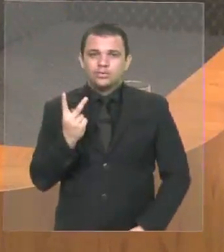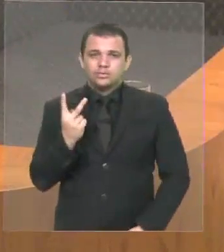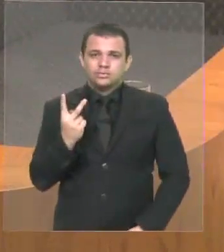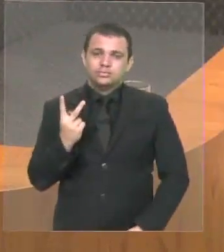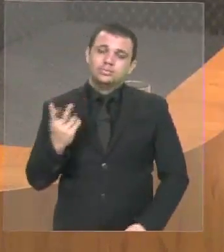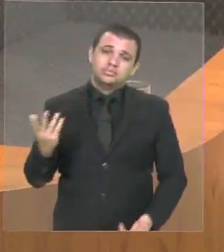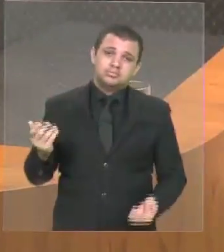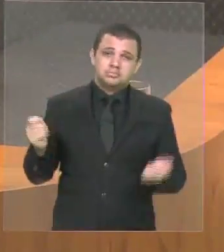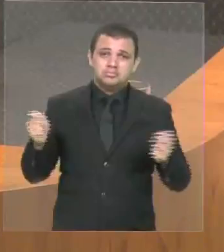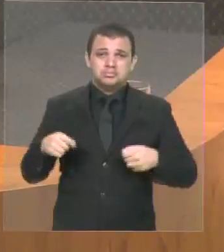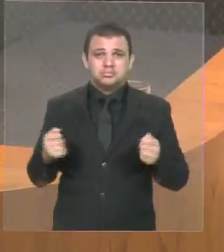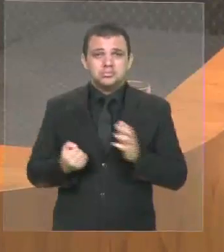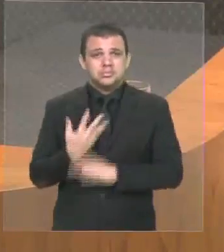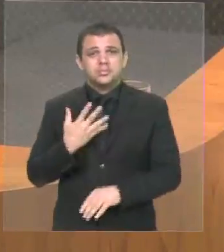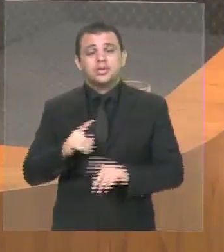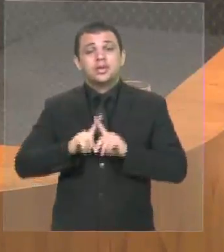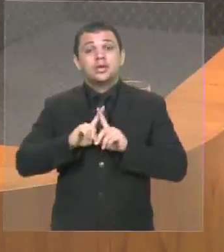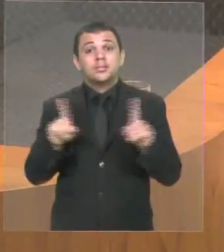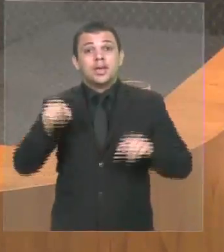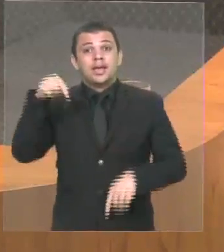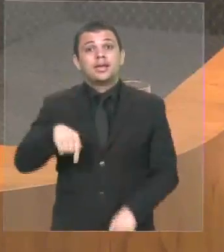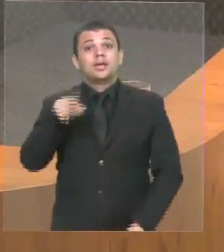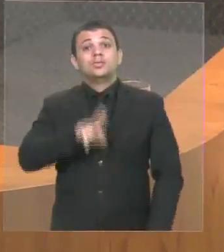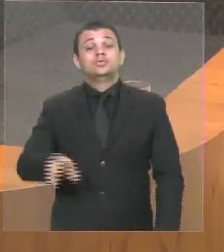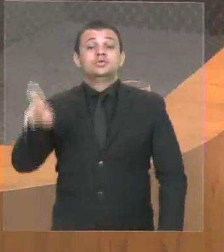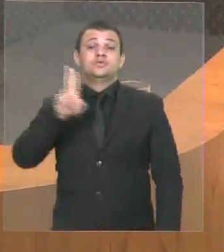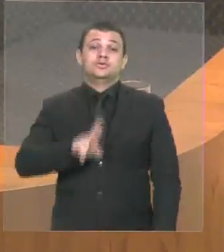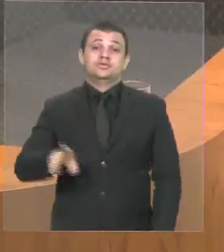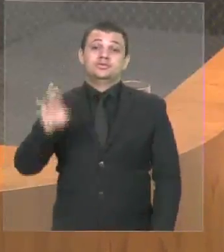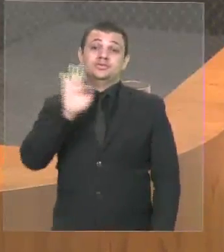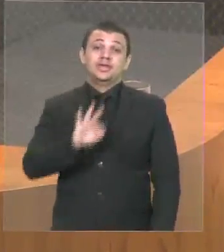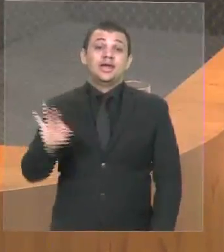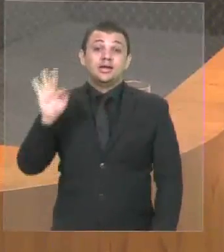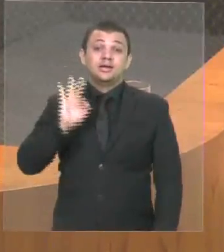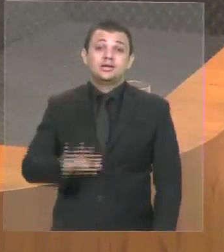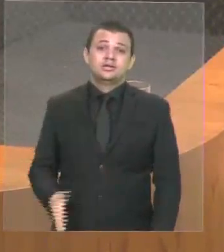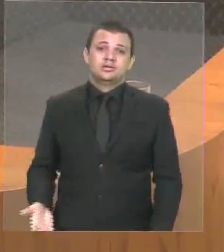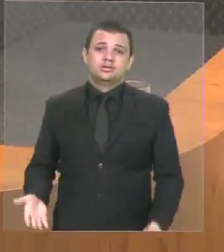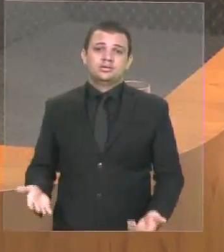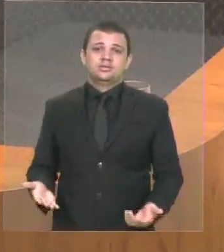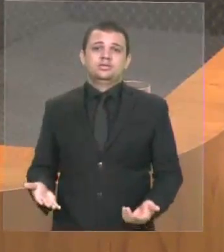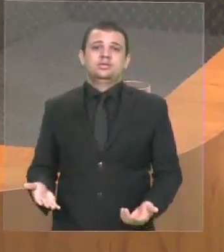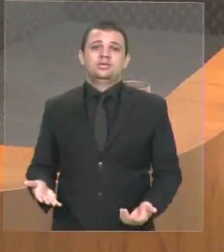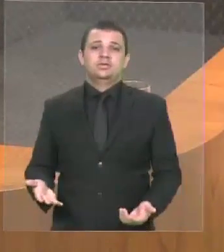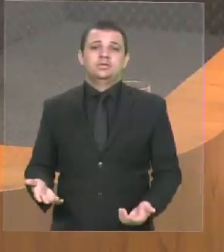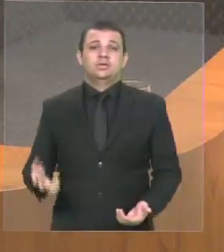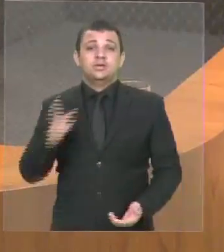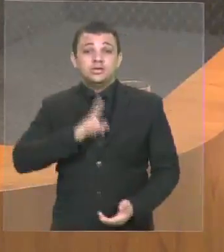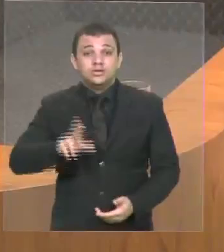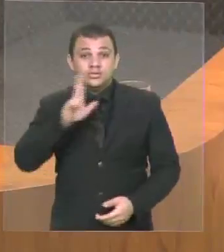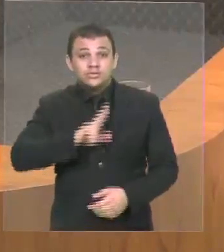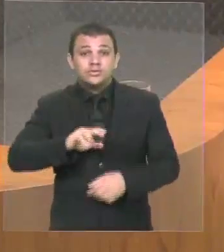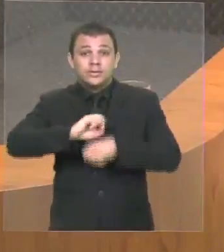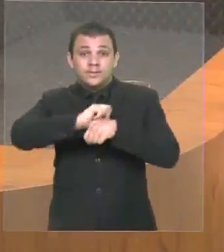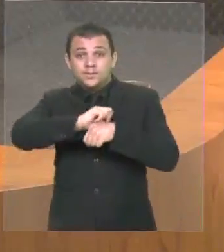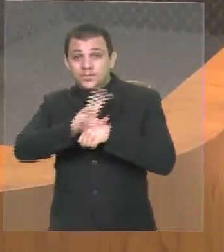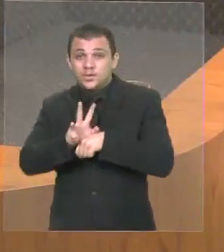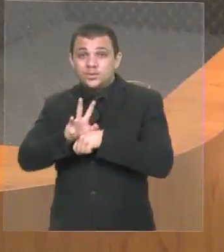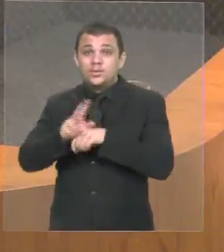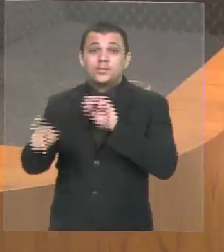uma quitanda e criou duas quitandas. Nós estamos criando aqui, é de dividir uma universidade do Estado.